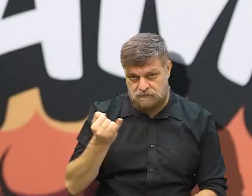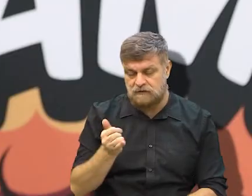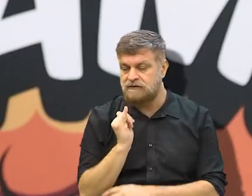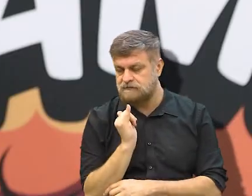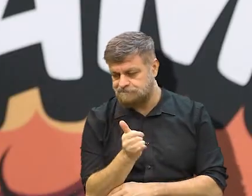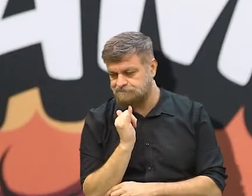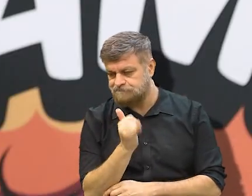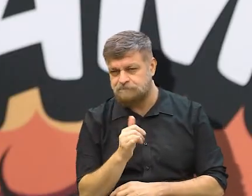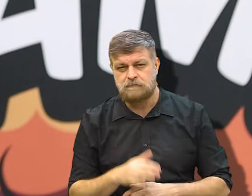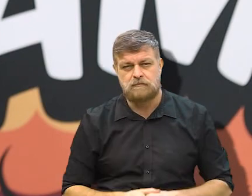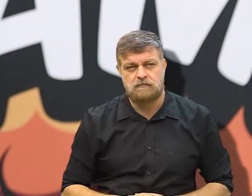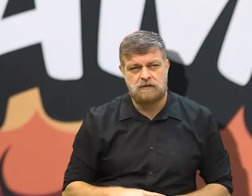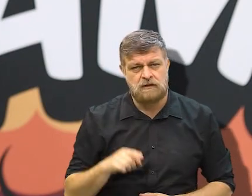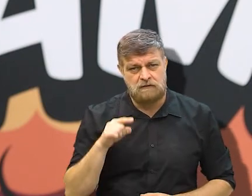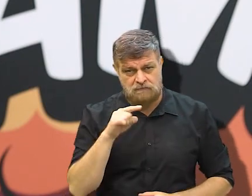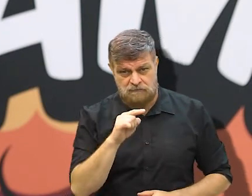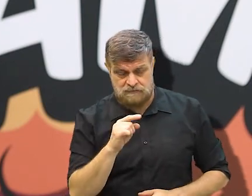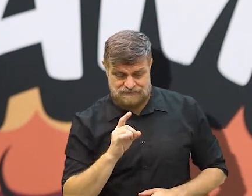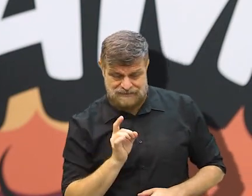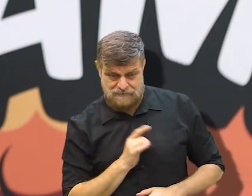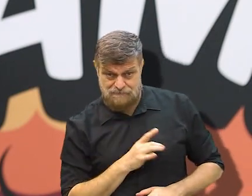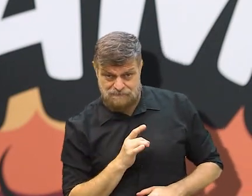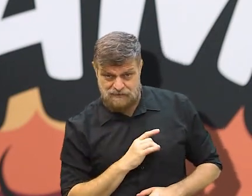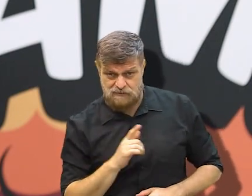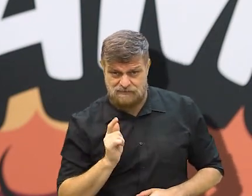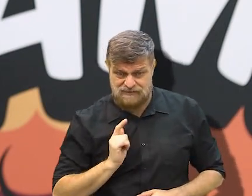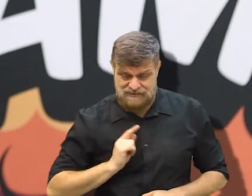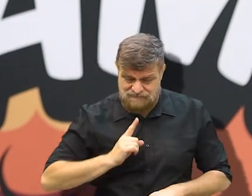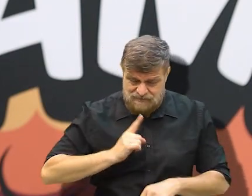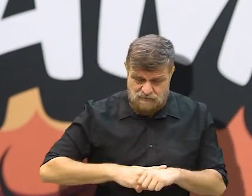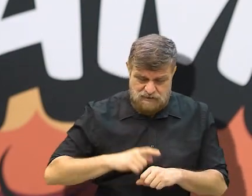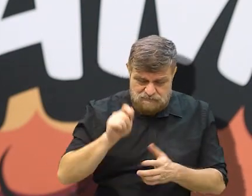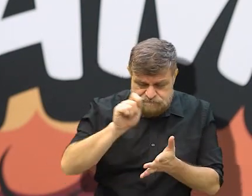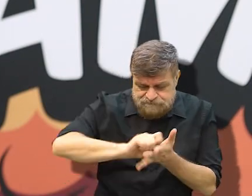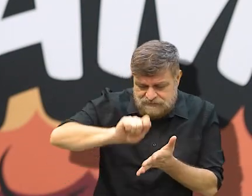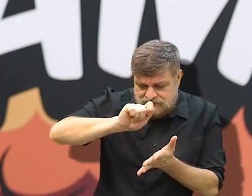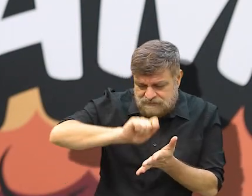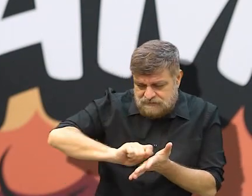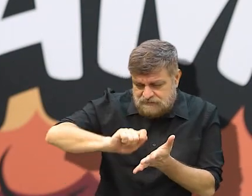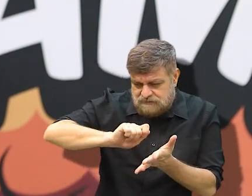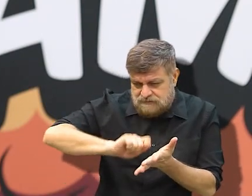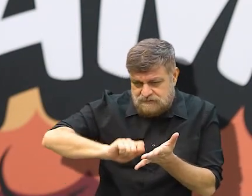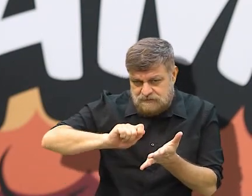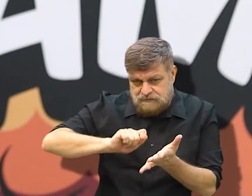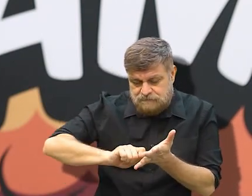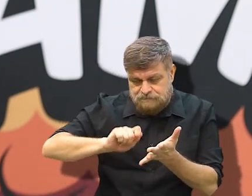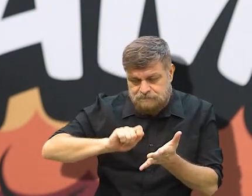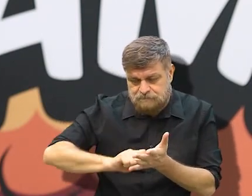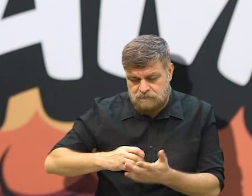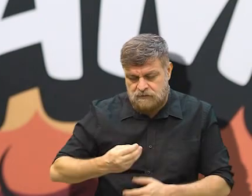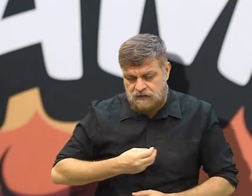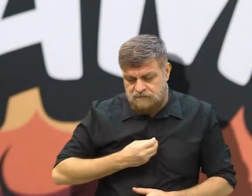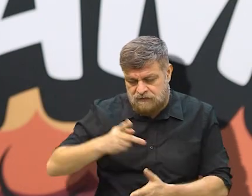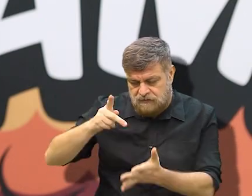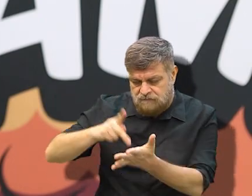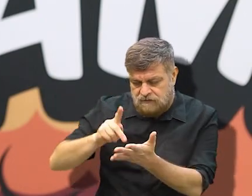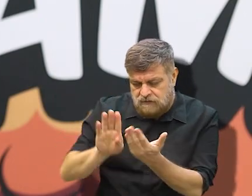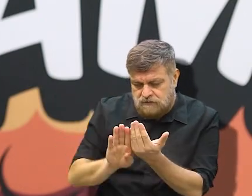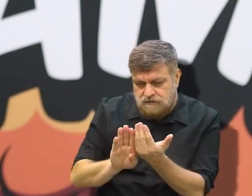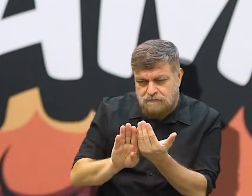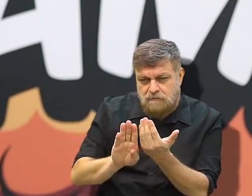E aí, você teve algum medo, na hora de escrever o livro, de se distanciar da realidade?